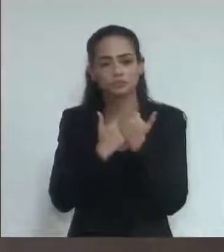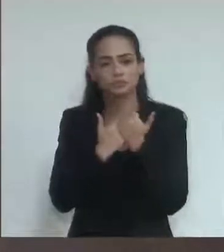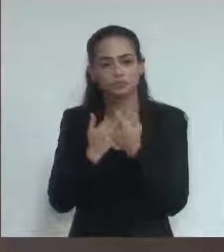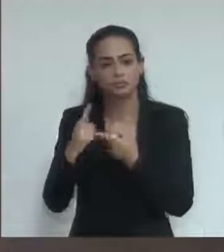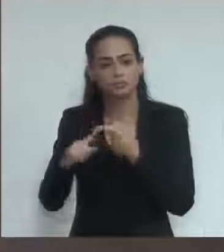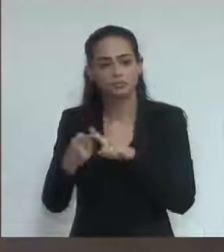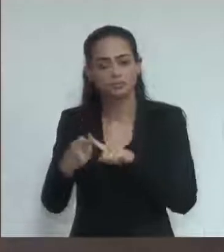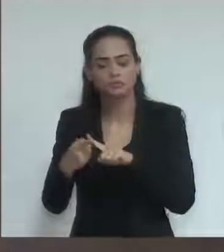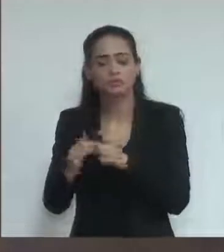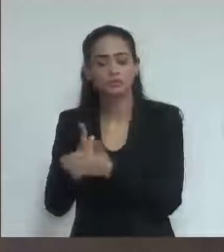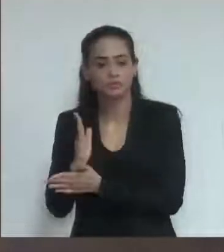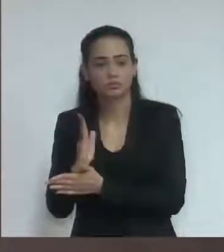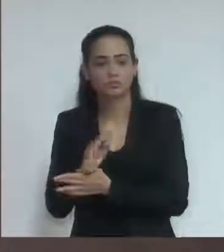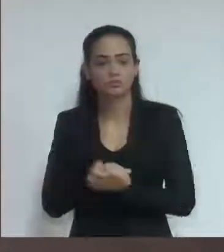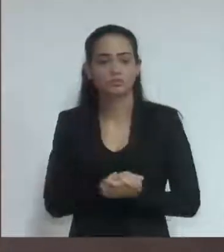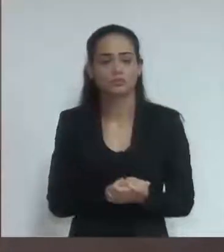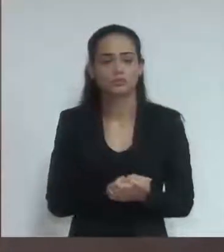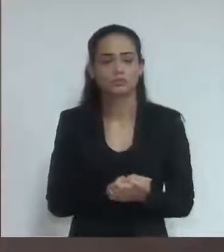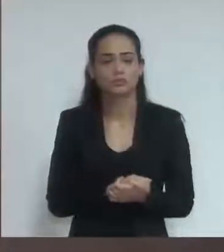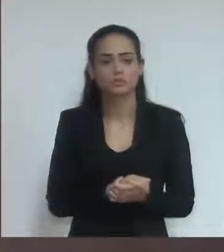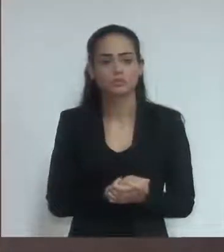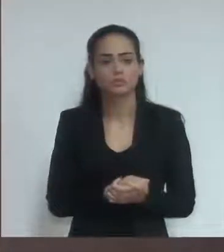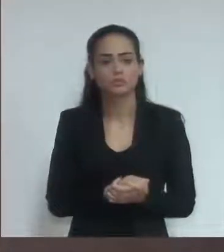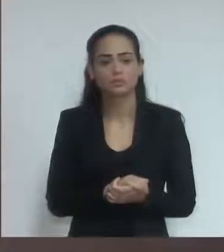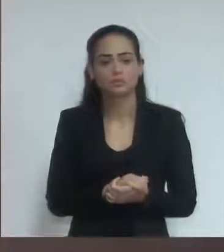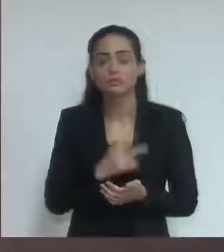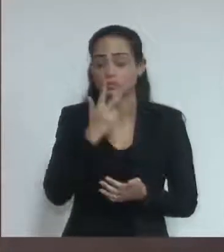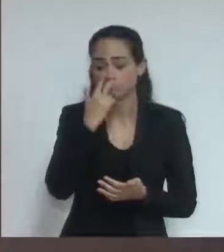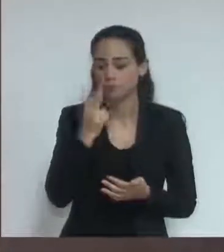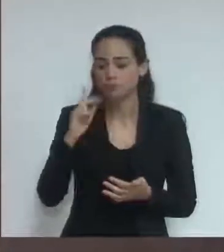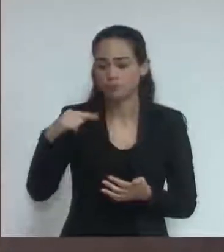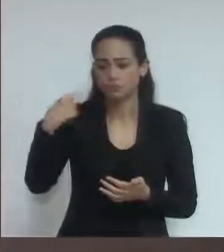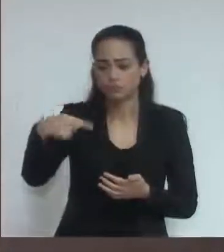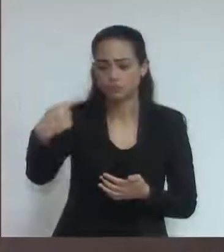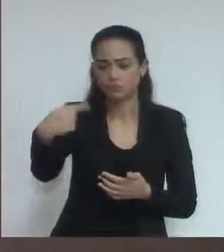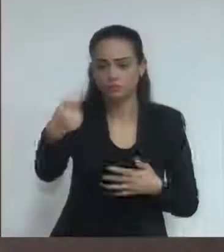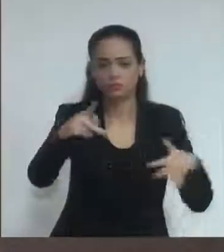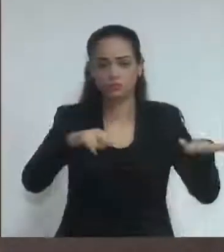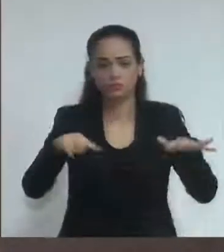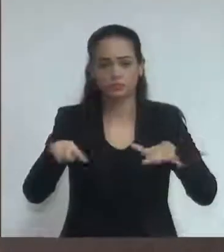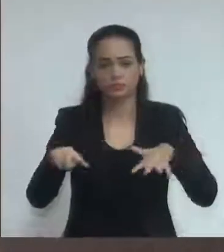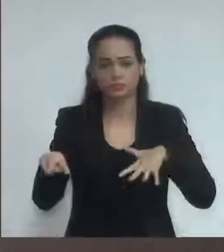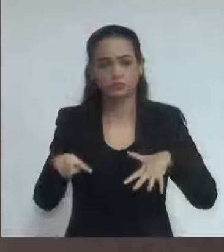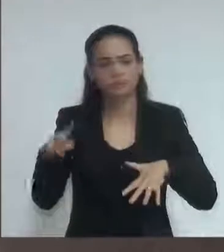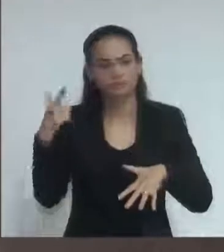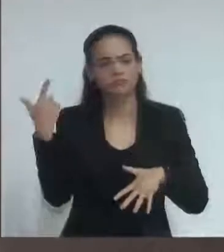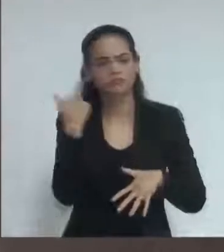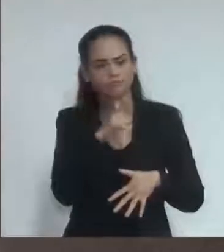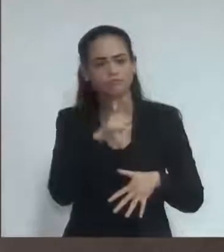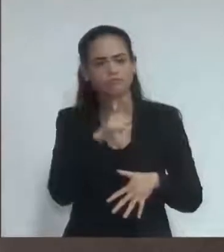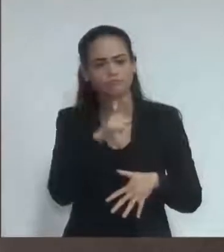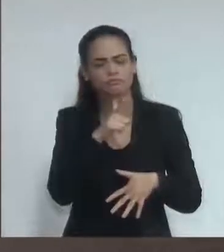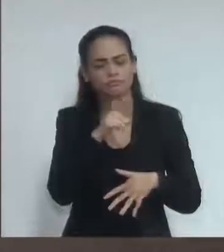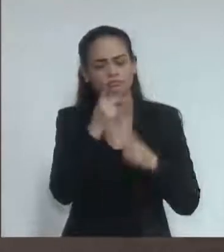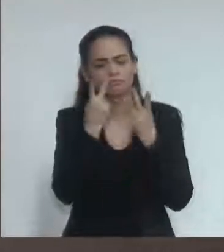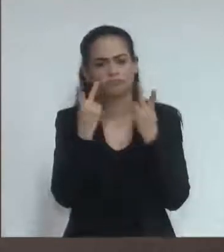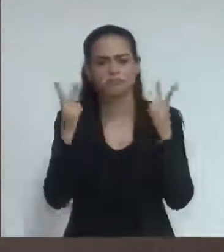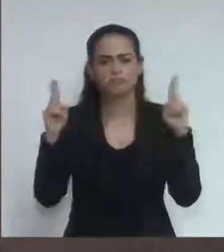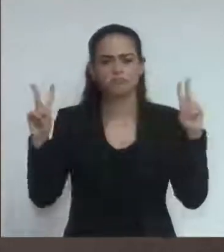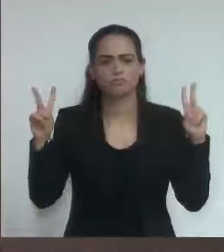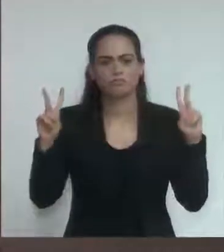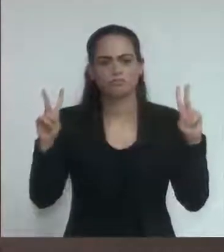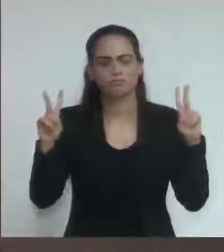então com certeza nas próximas semanas aí teremos uma vitória a vitória do funcionalismo público